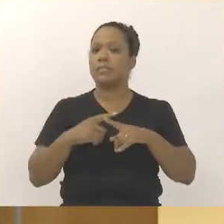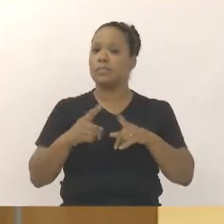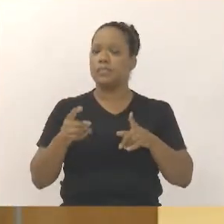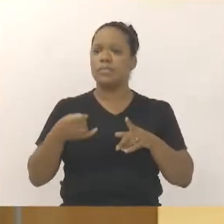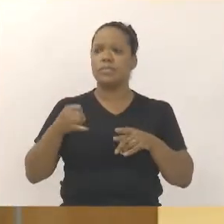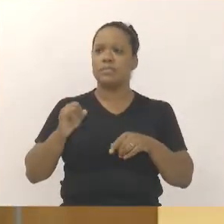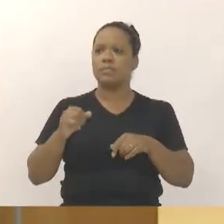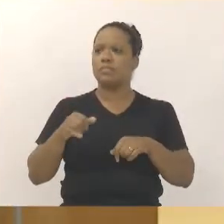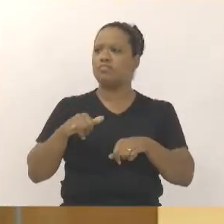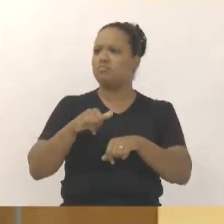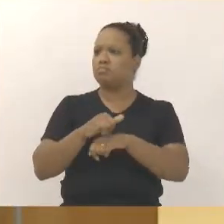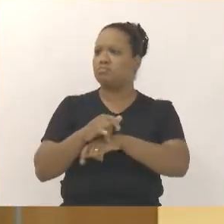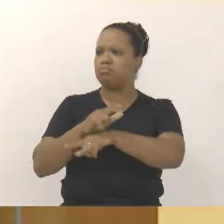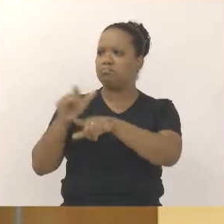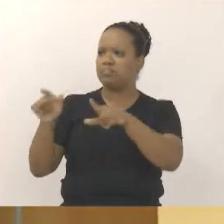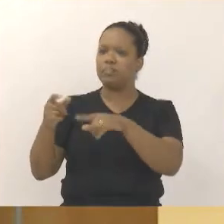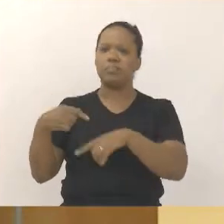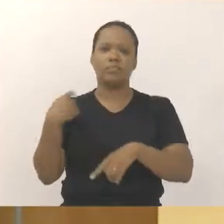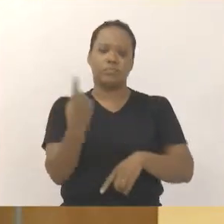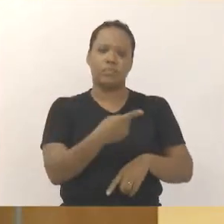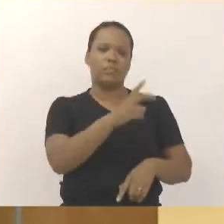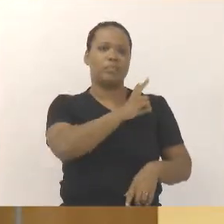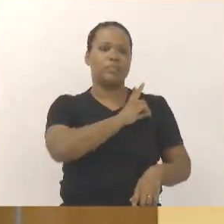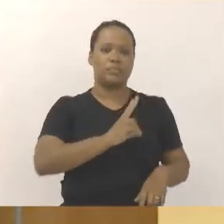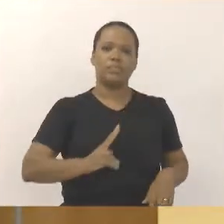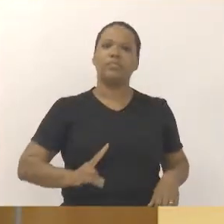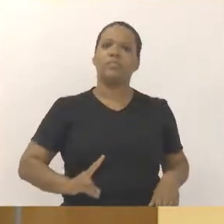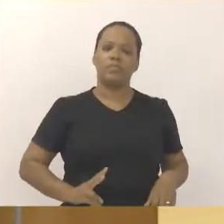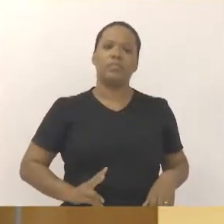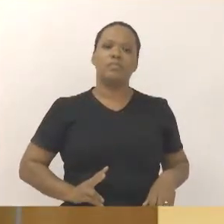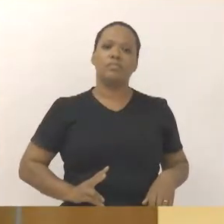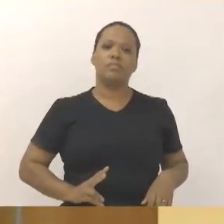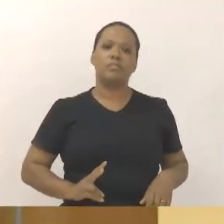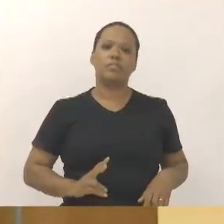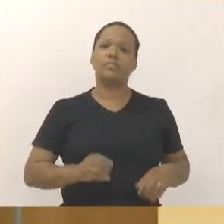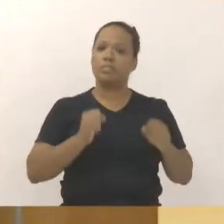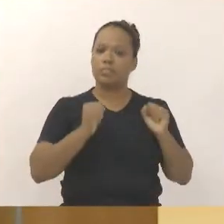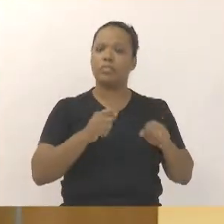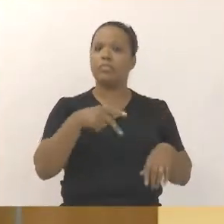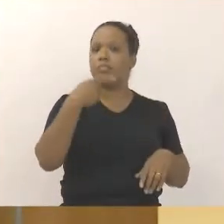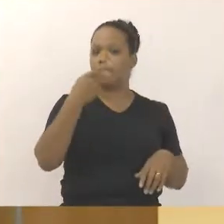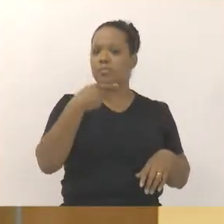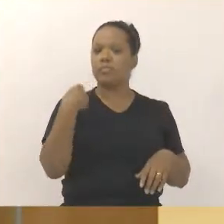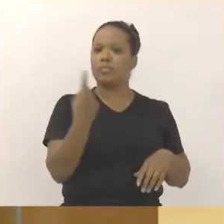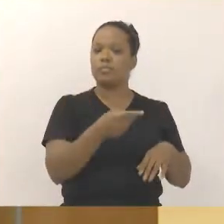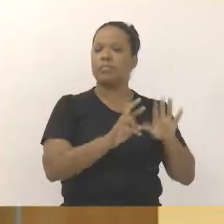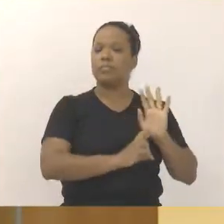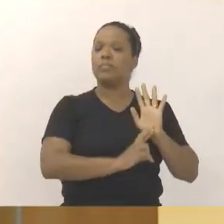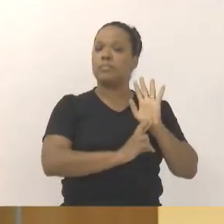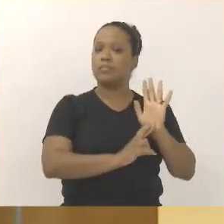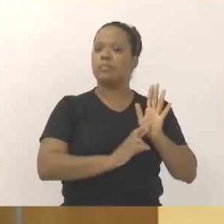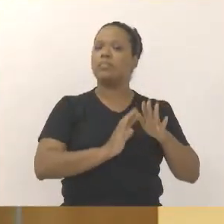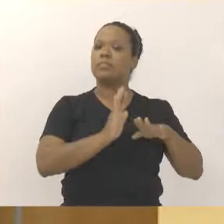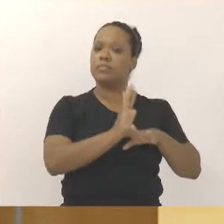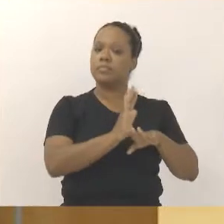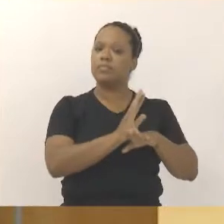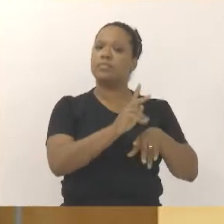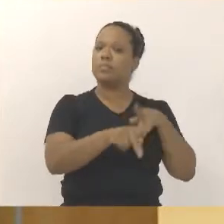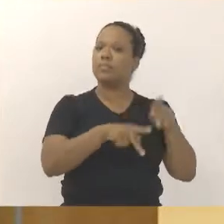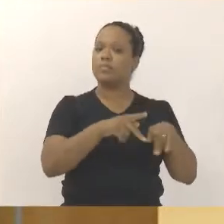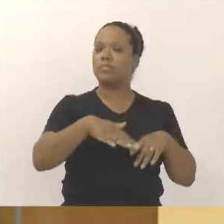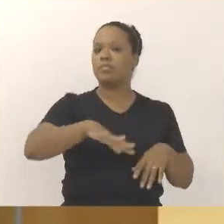ausência deles, nós somos a voz desse povo aí. Então, nós temos que falar em favor da população da nossa cidade. Isso nós estamos fazendo.